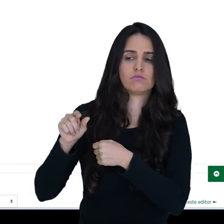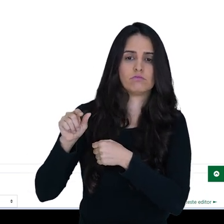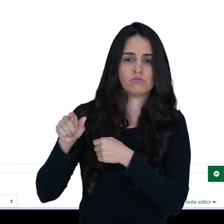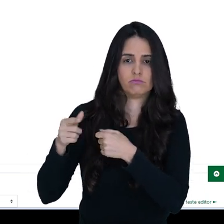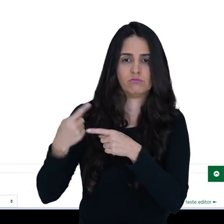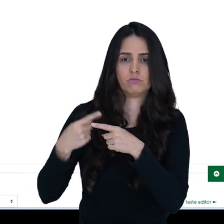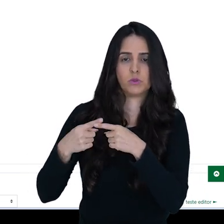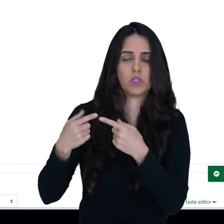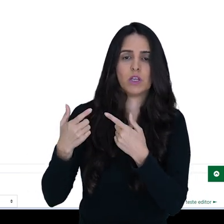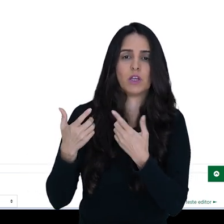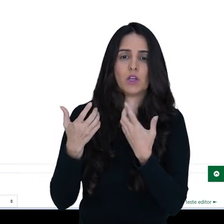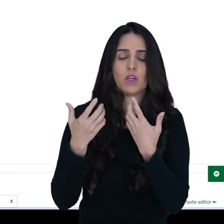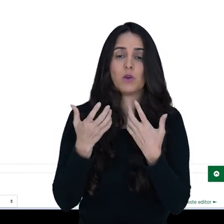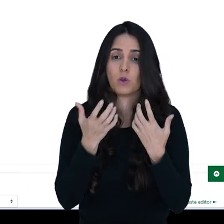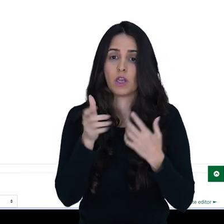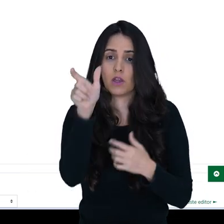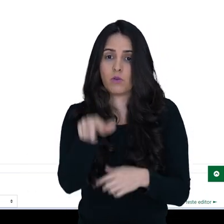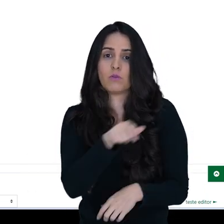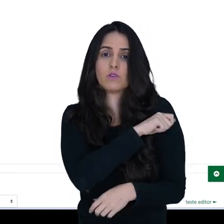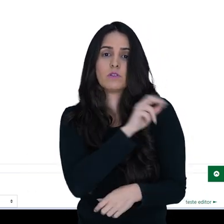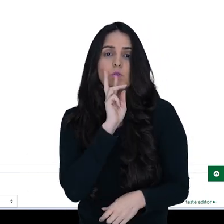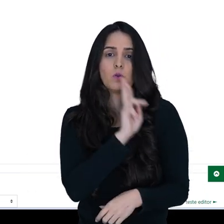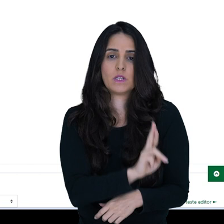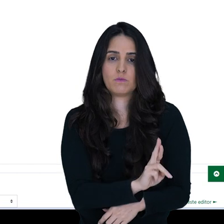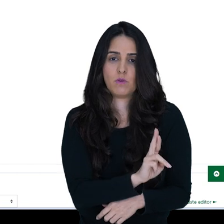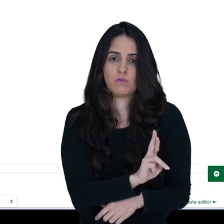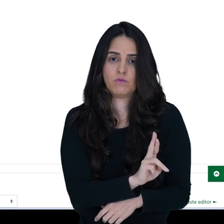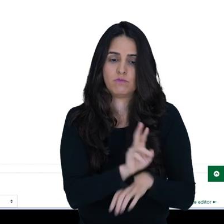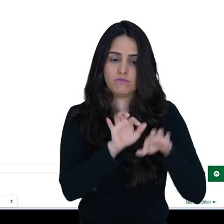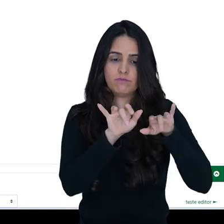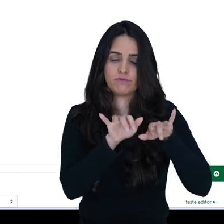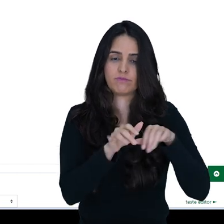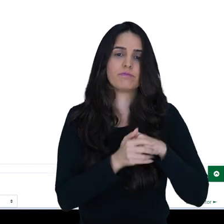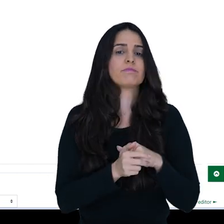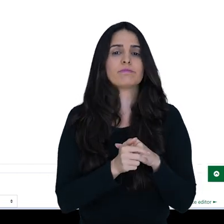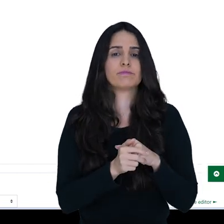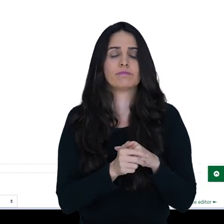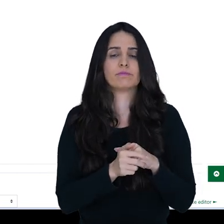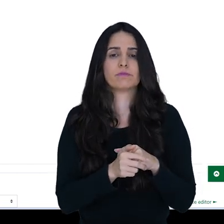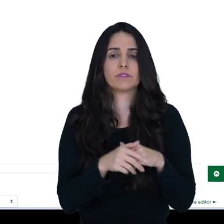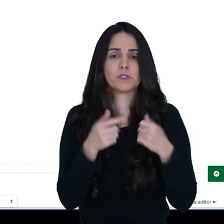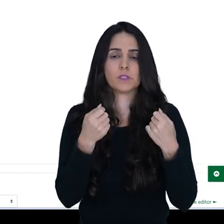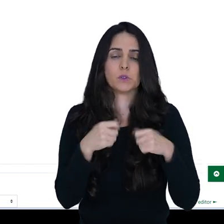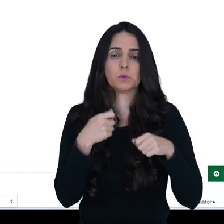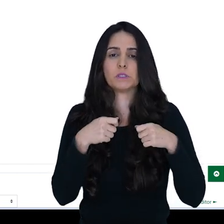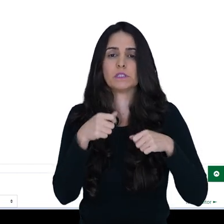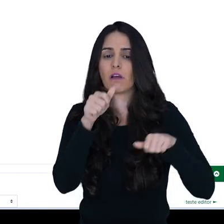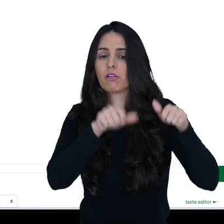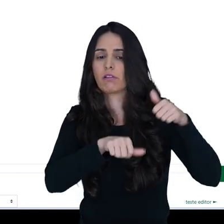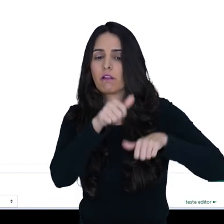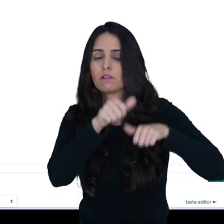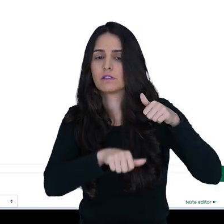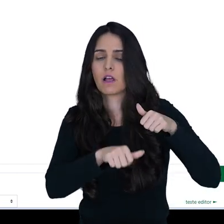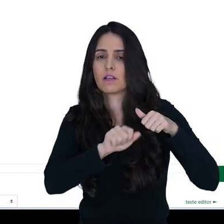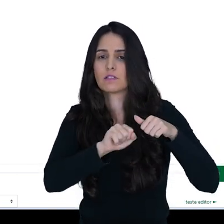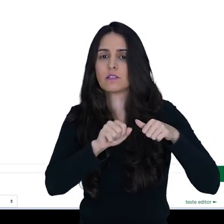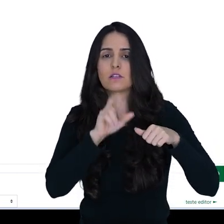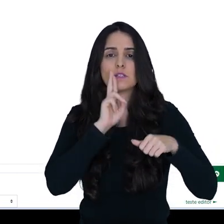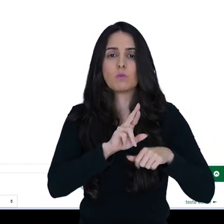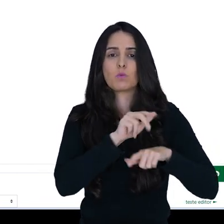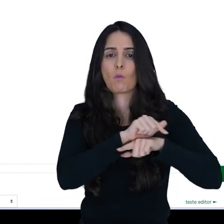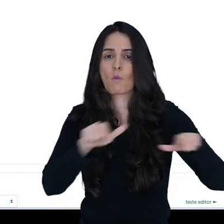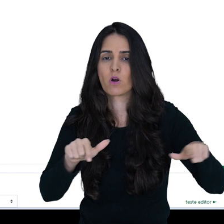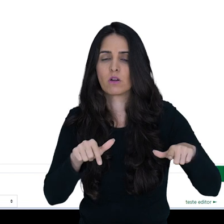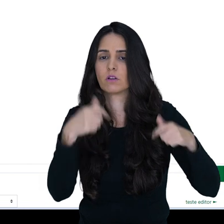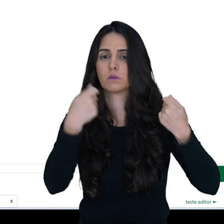selecionado. Sim, porque eu quero que ele responda essa questão. E não analisar as submissões